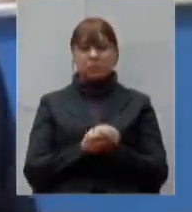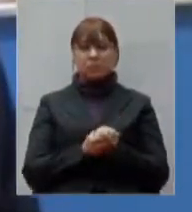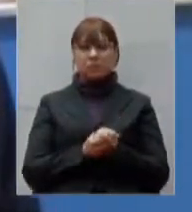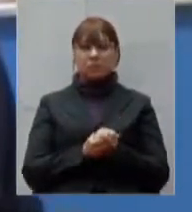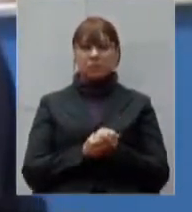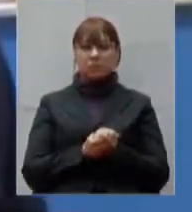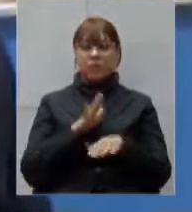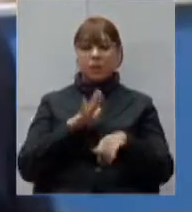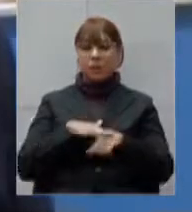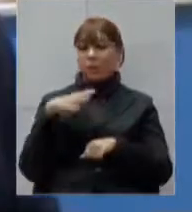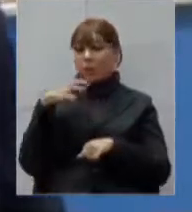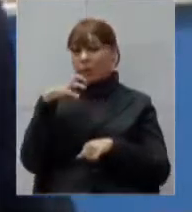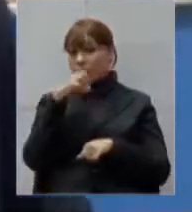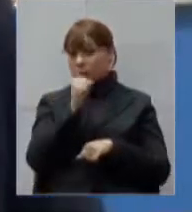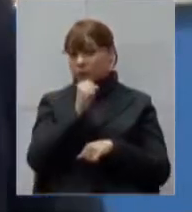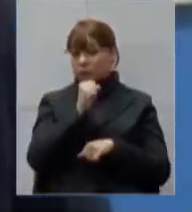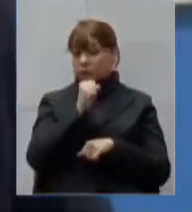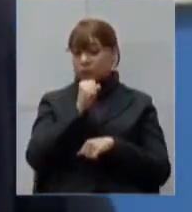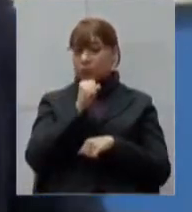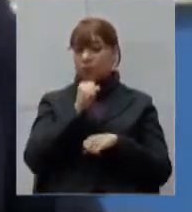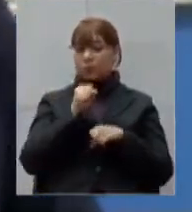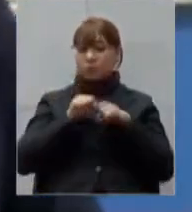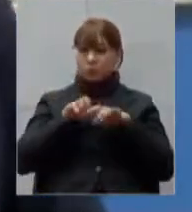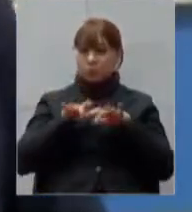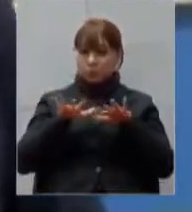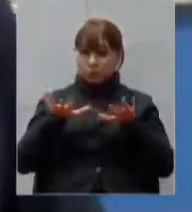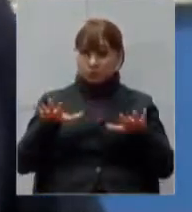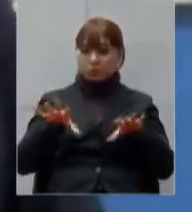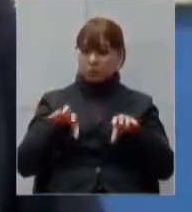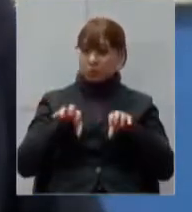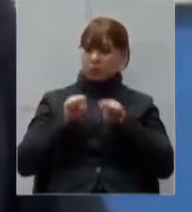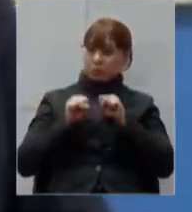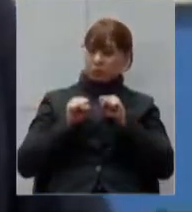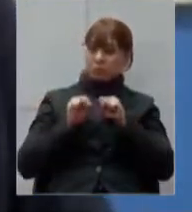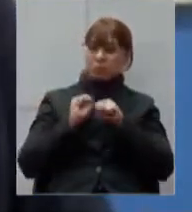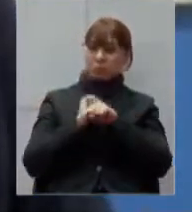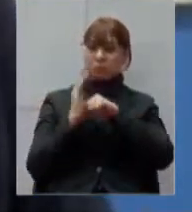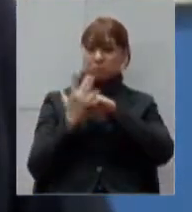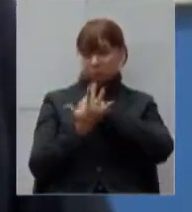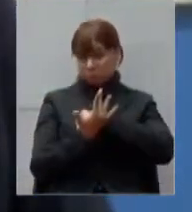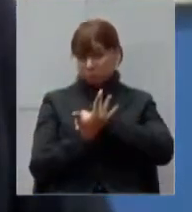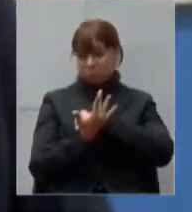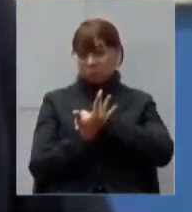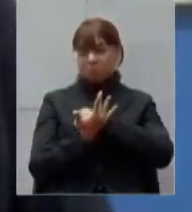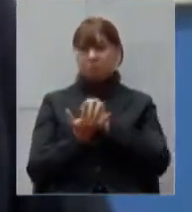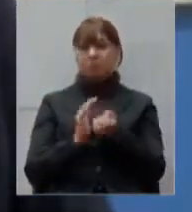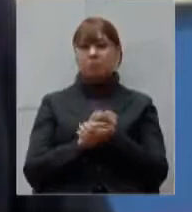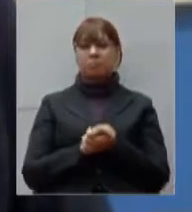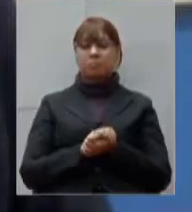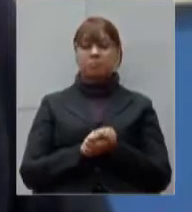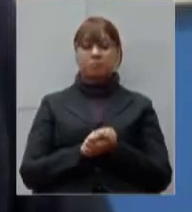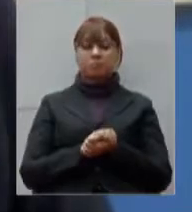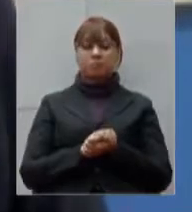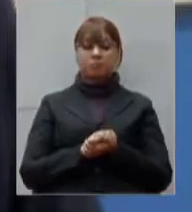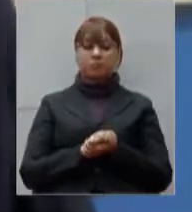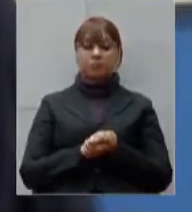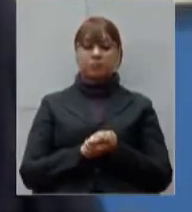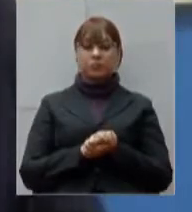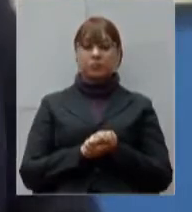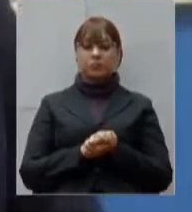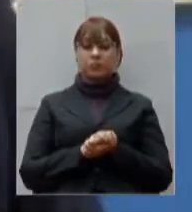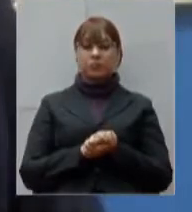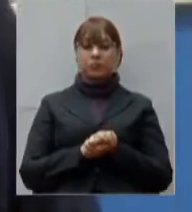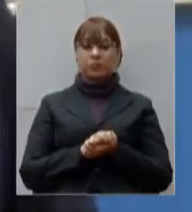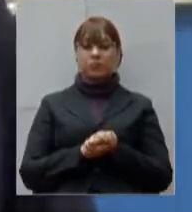aceleração do contágio do coronavírus no entanto